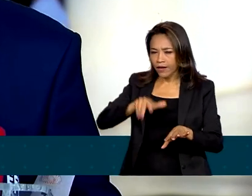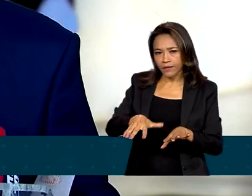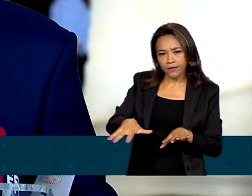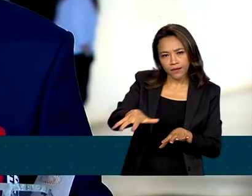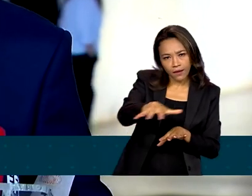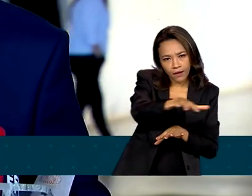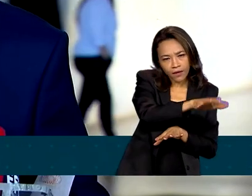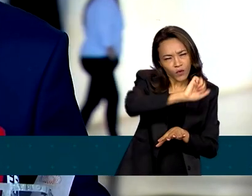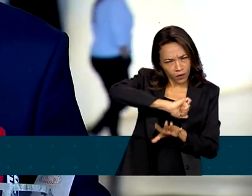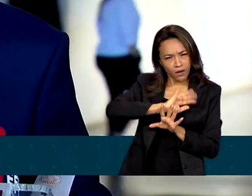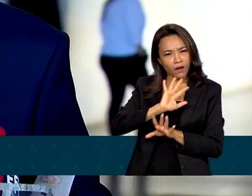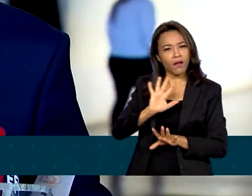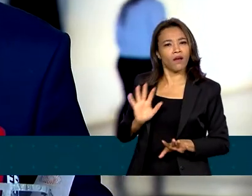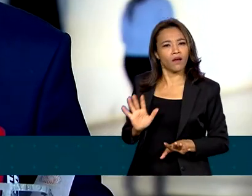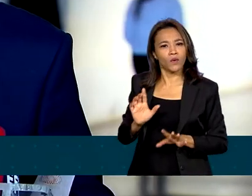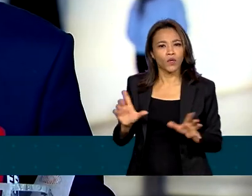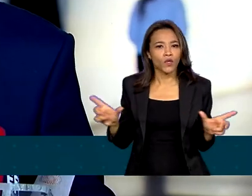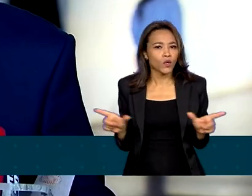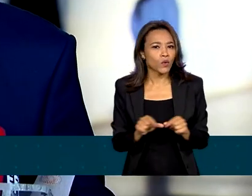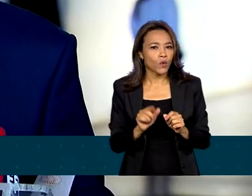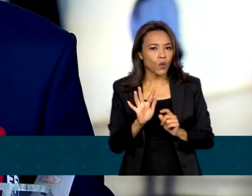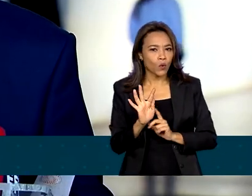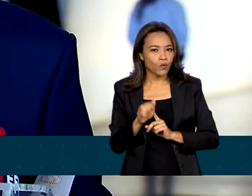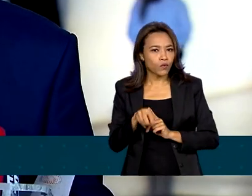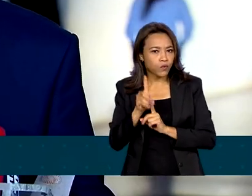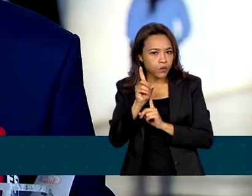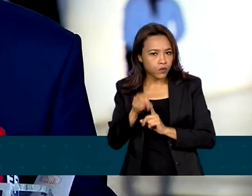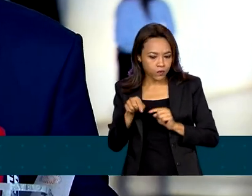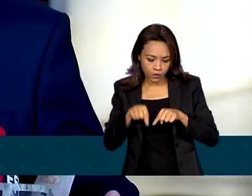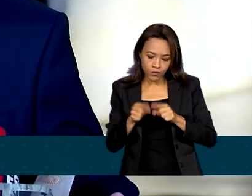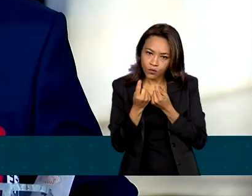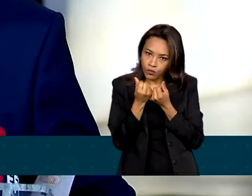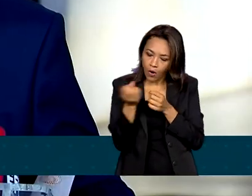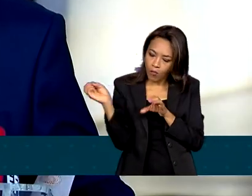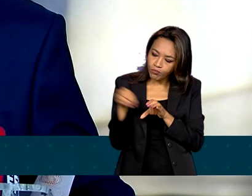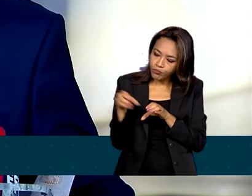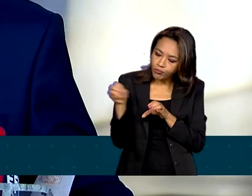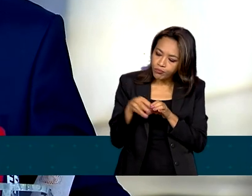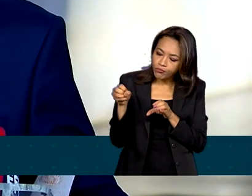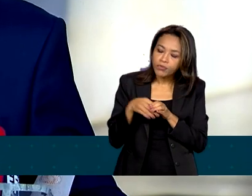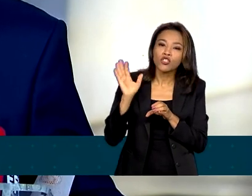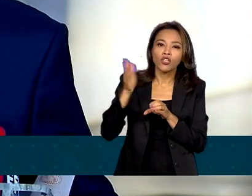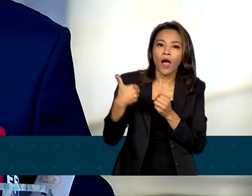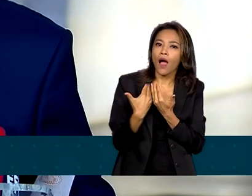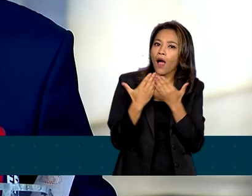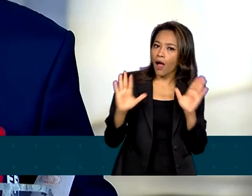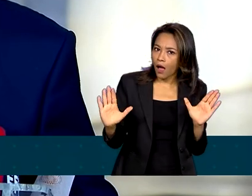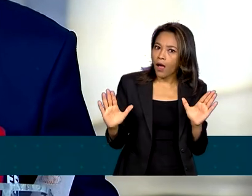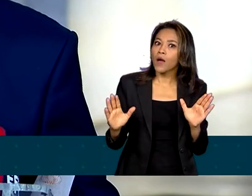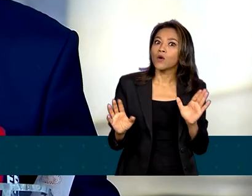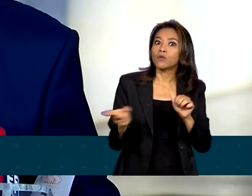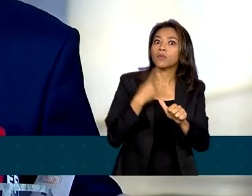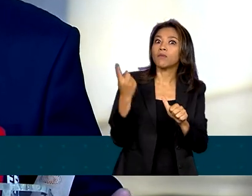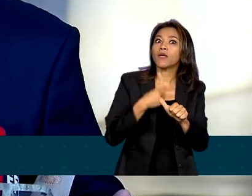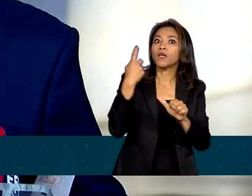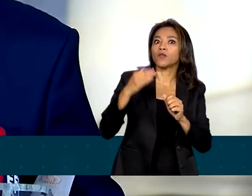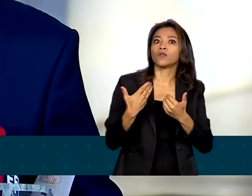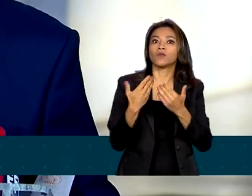Ficou claro que o Fundo da Amazônia já foi ativado, já abriu os primeiros projetos.